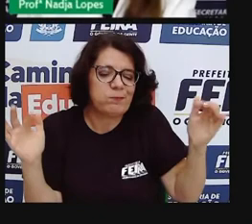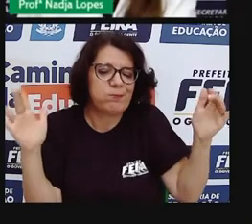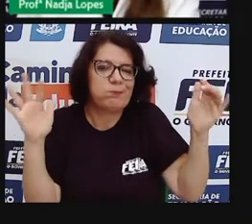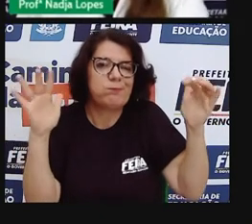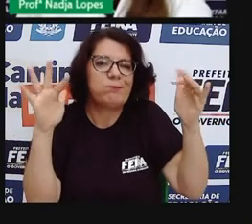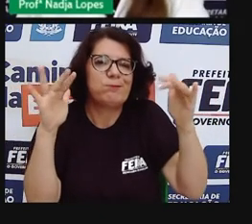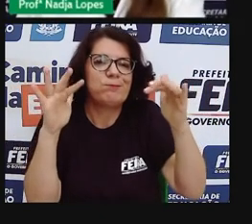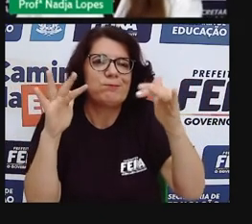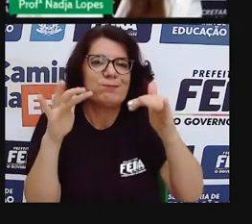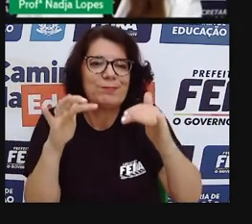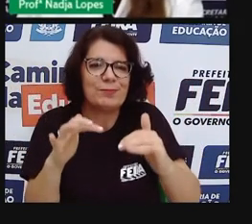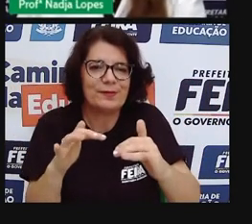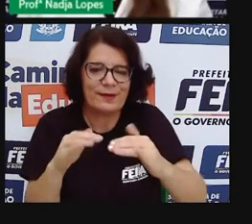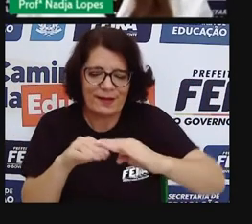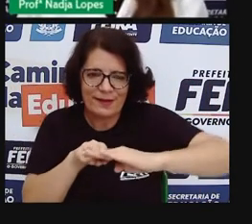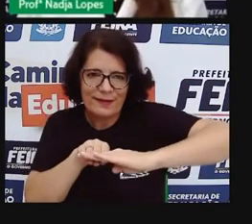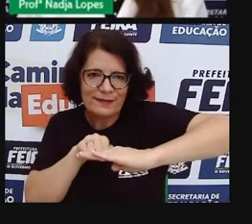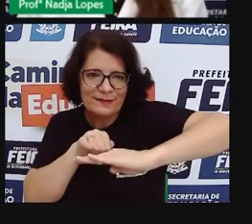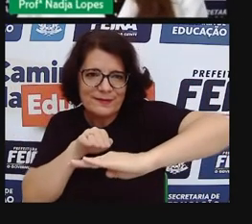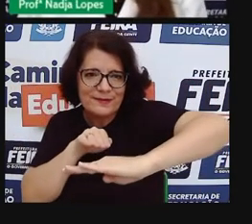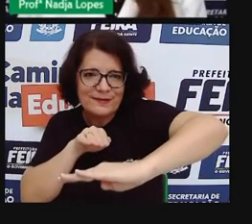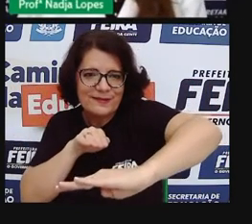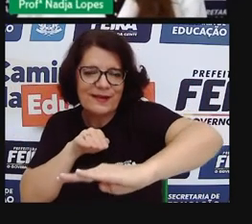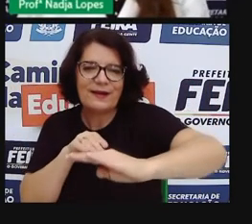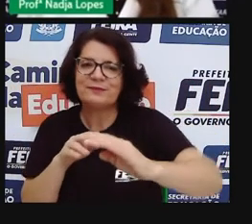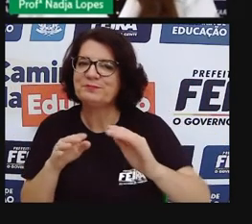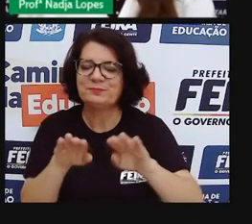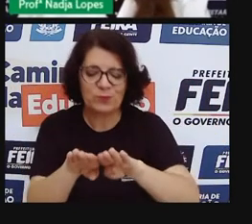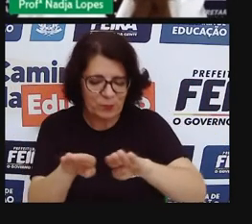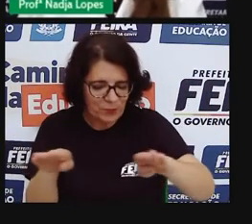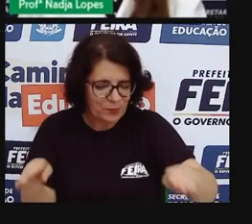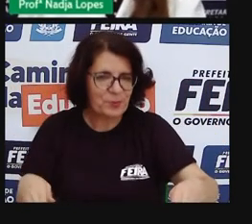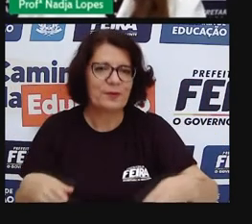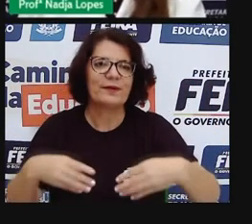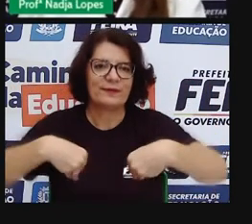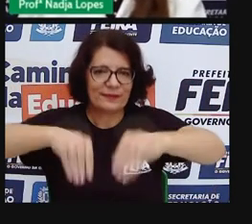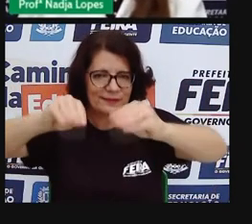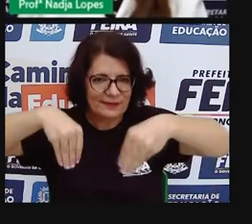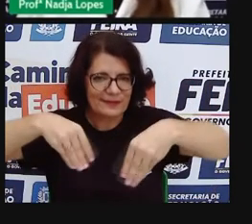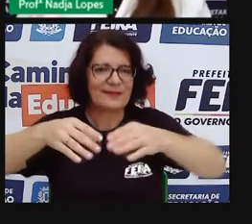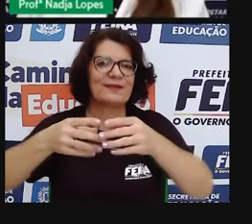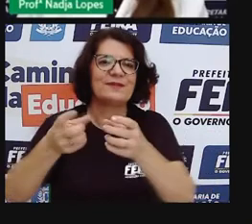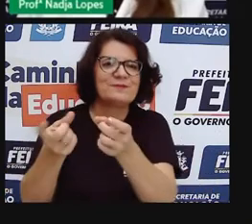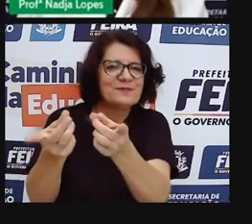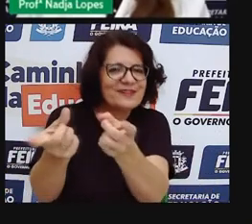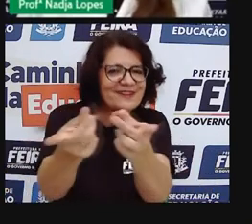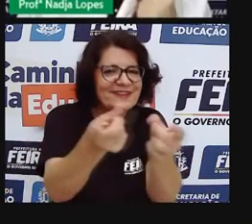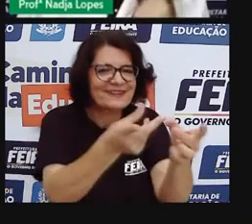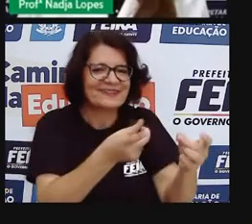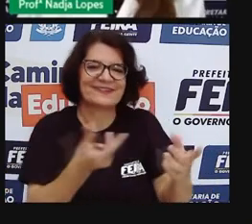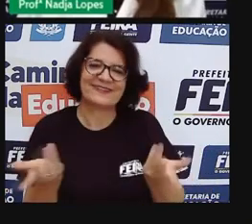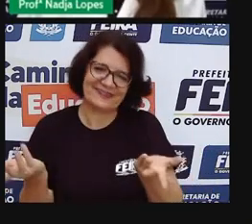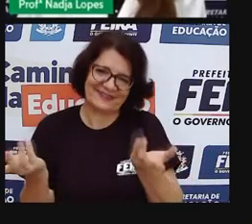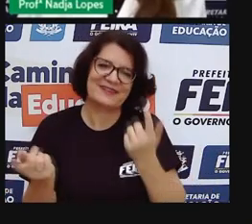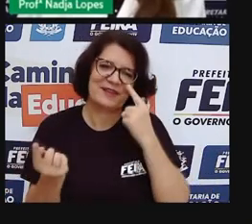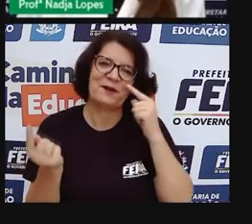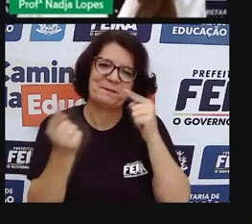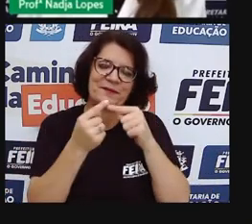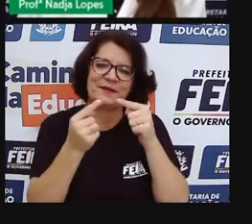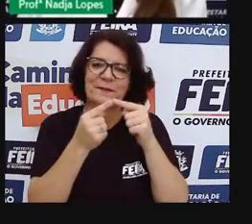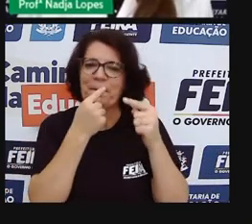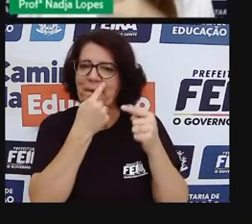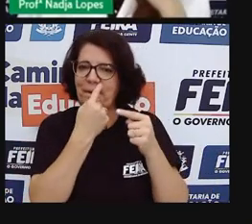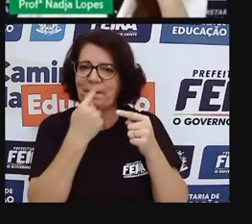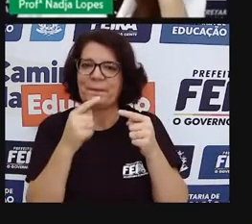espaço, transformando em uma feira. O historiador, ele contou que, antigamente, as